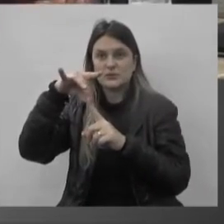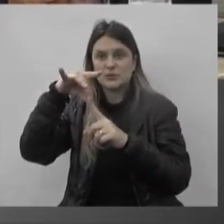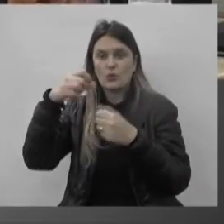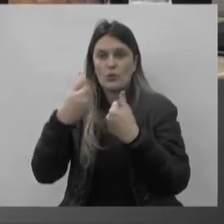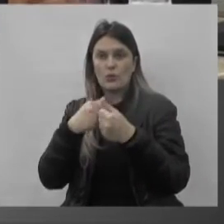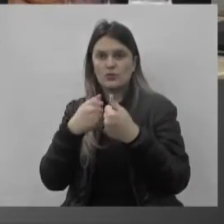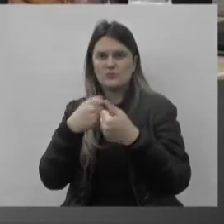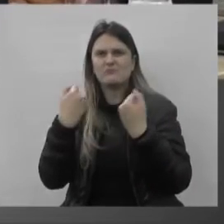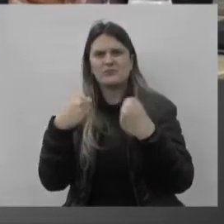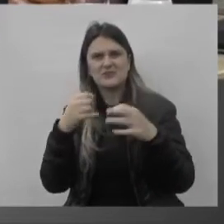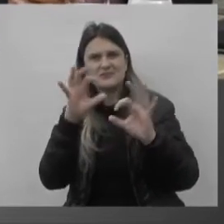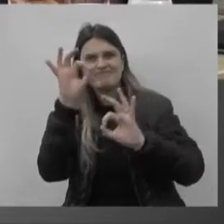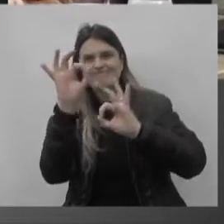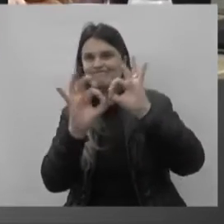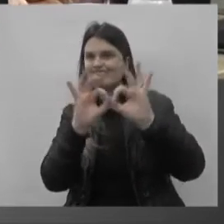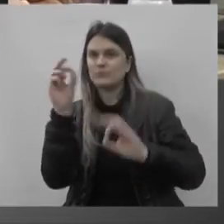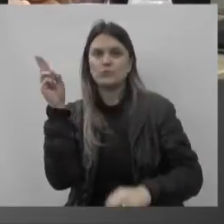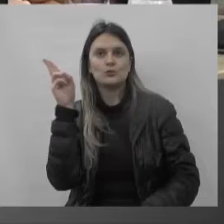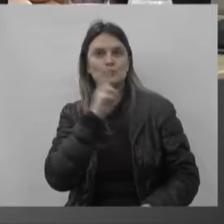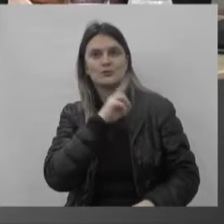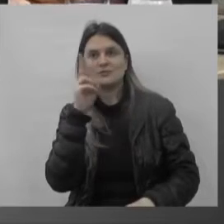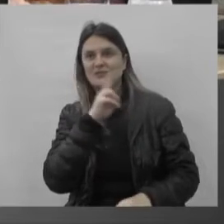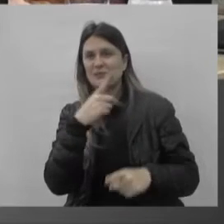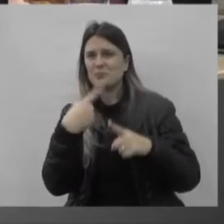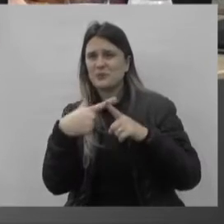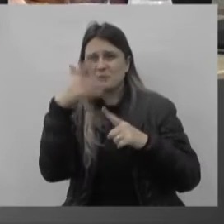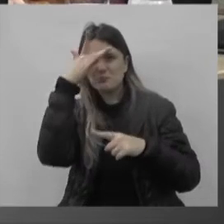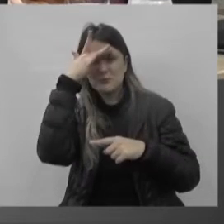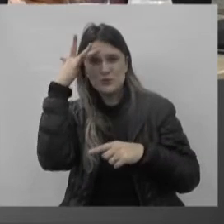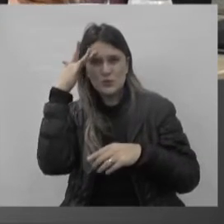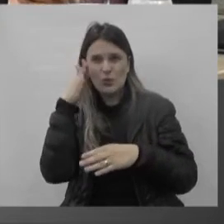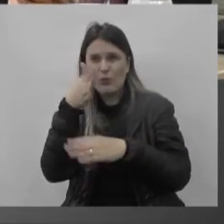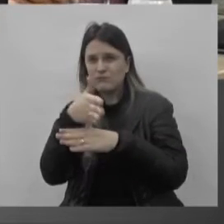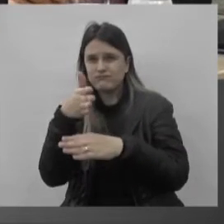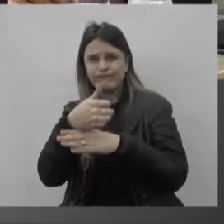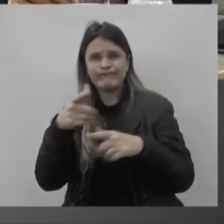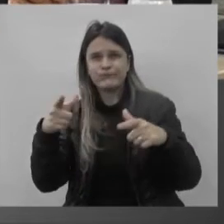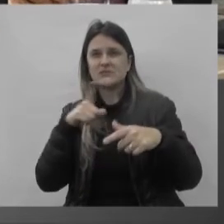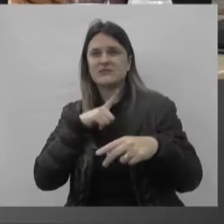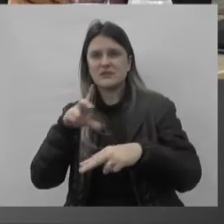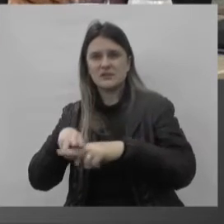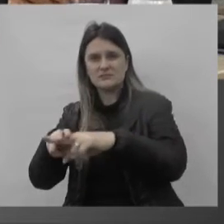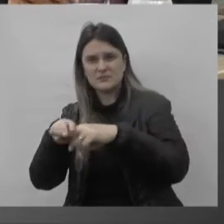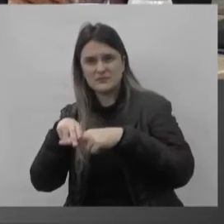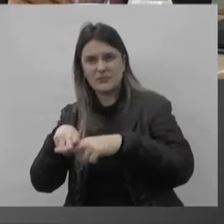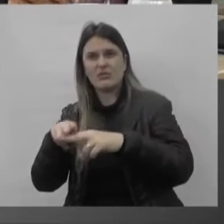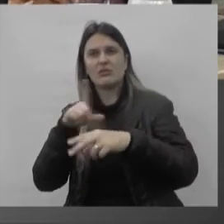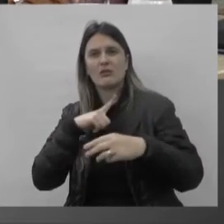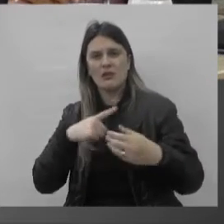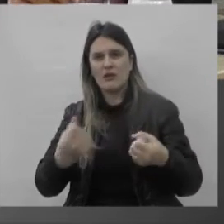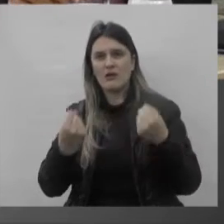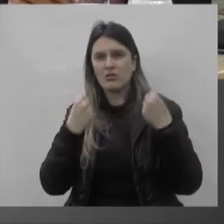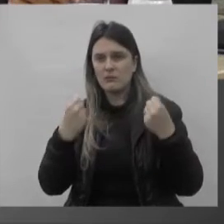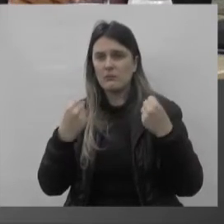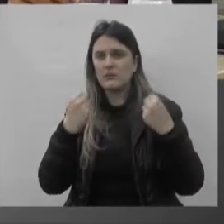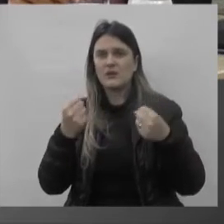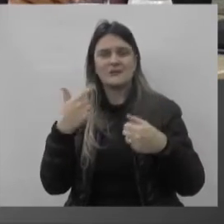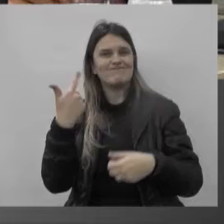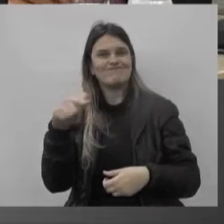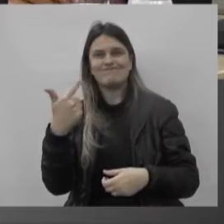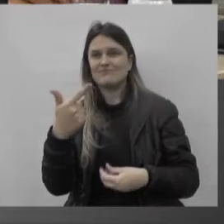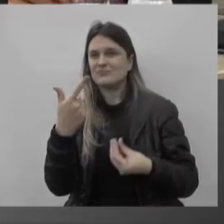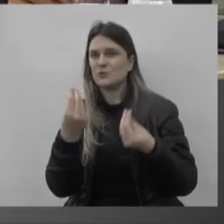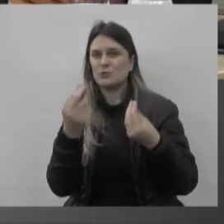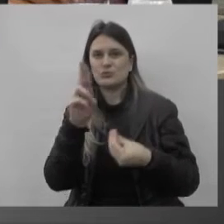Eu sei que não tem como usar. Então é isso, eu queria ver para o pessoal dar uma olhada, ver como está a situação, presidente. E ver ali se tem